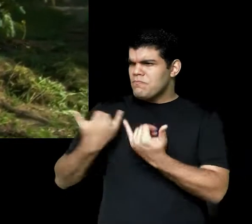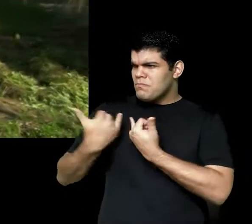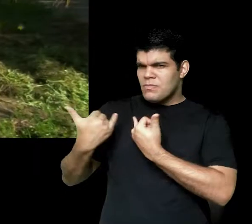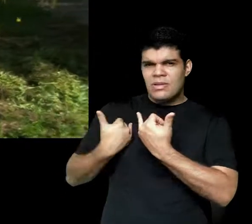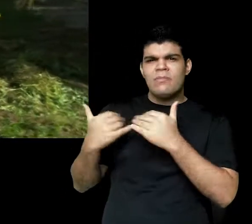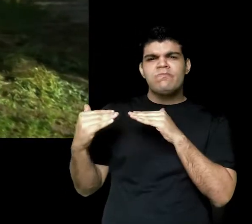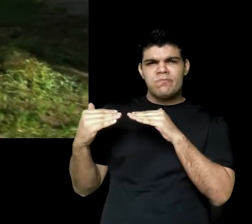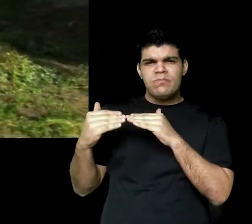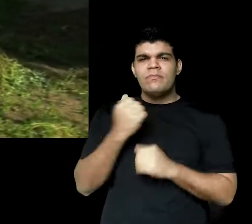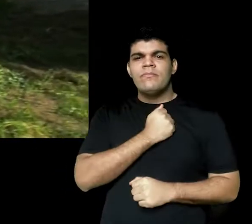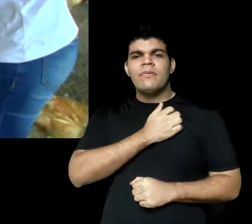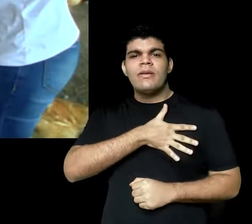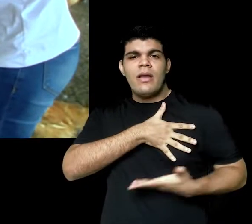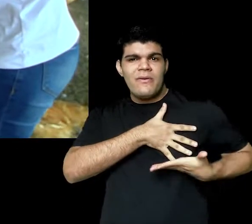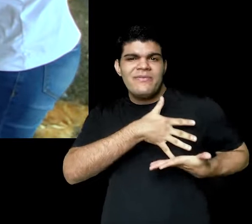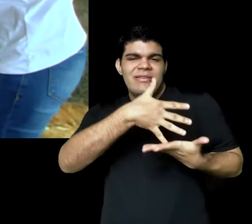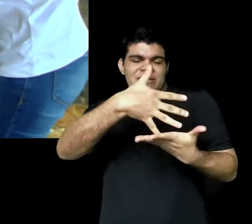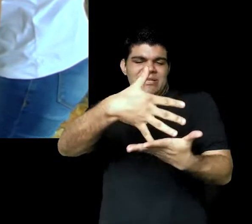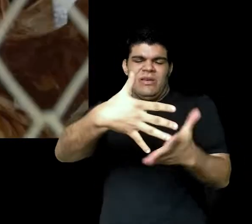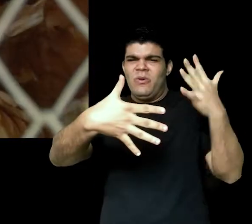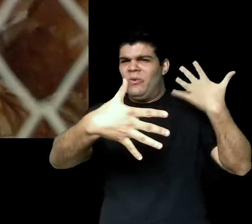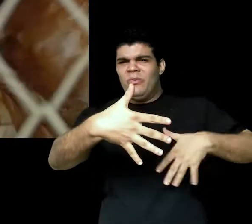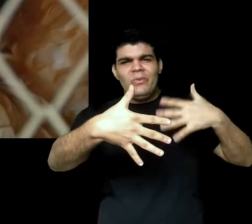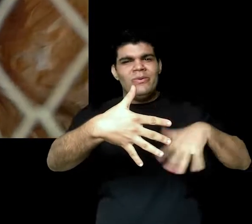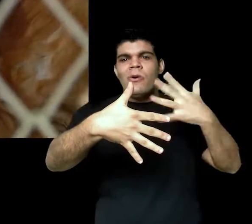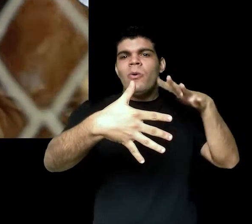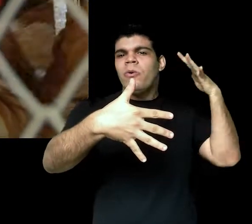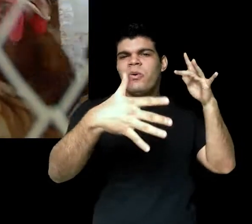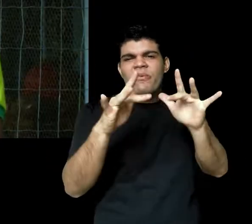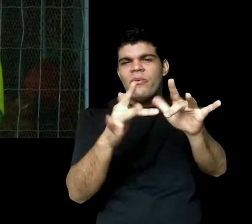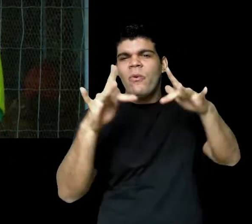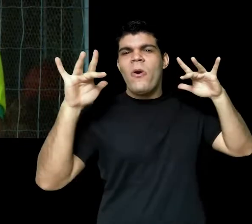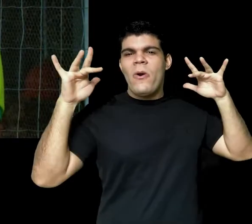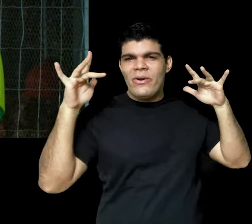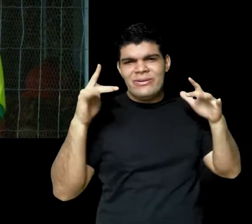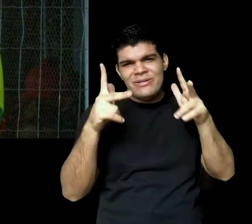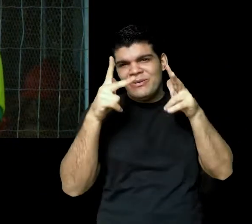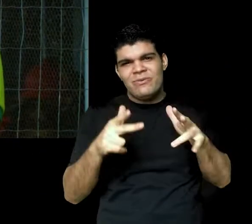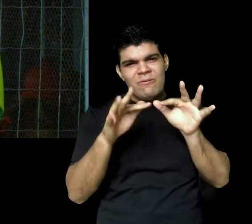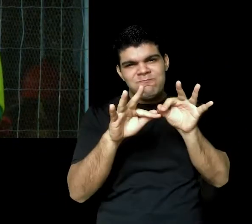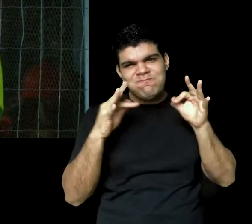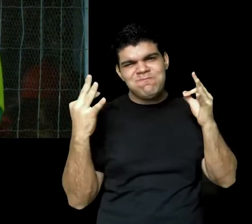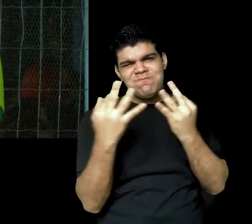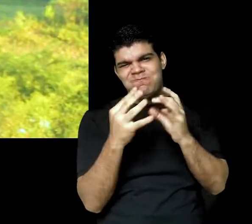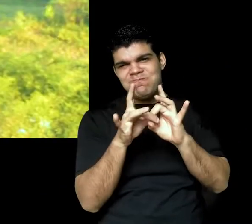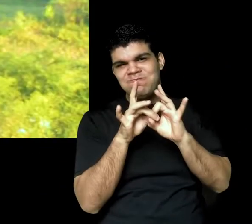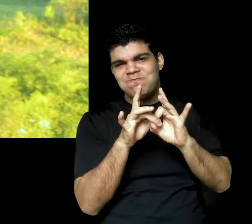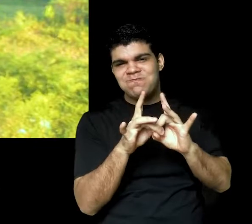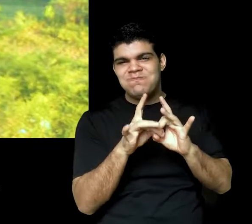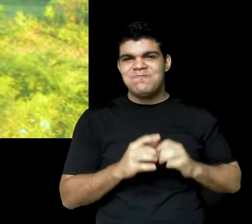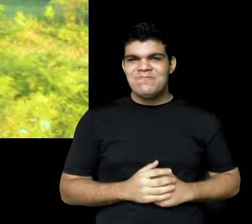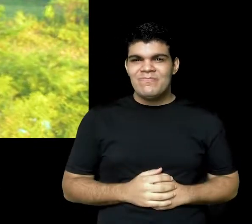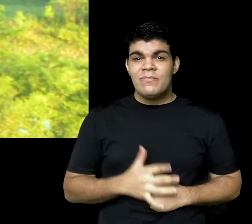O IEF, para mim, é como muitos dizem, é a menina dos olhos de ouro de muitas pessoas, porque o IEF realmente é uma família. É